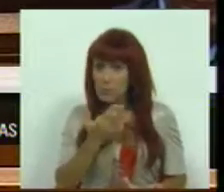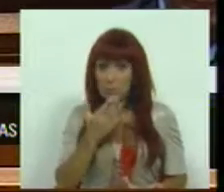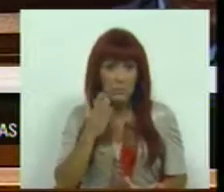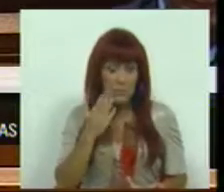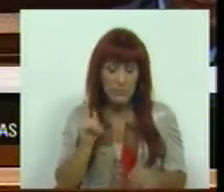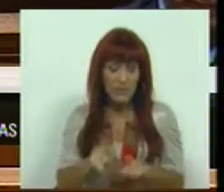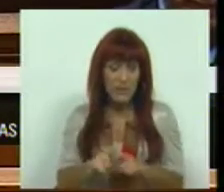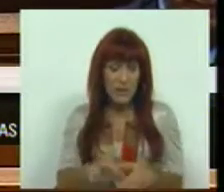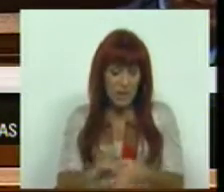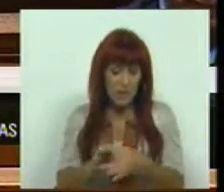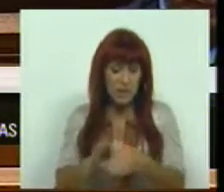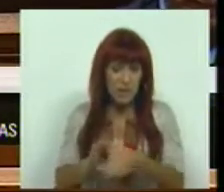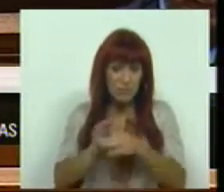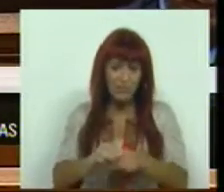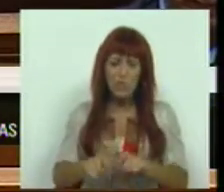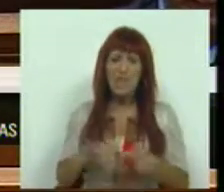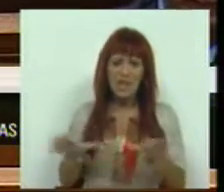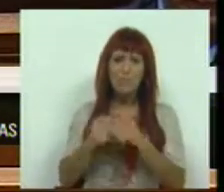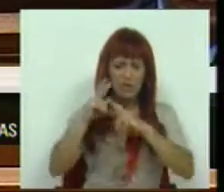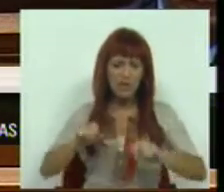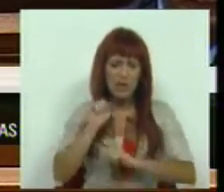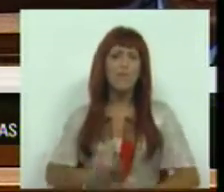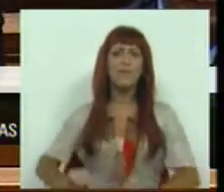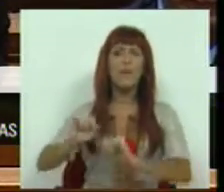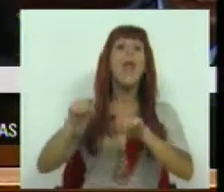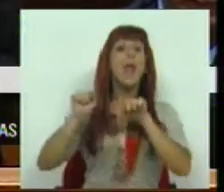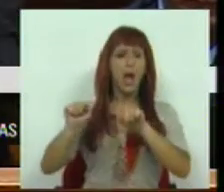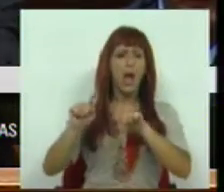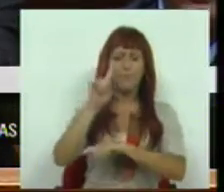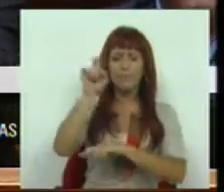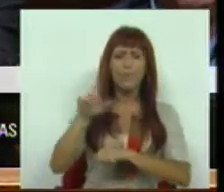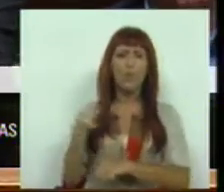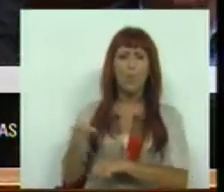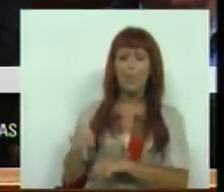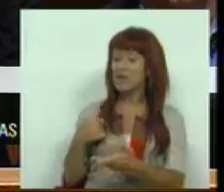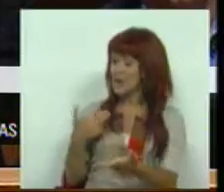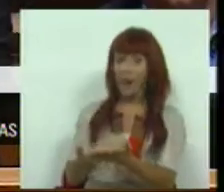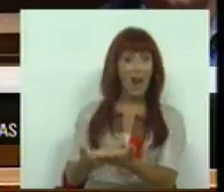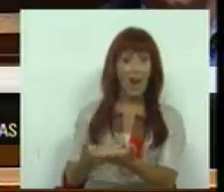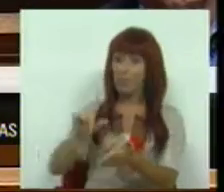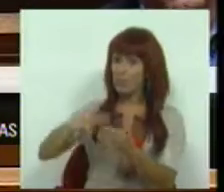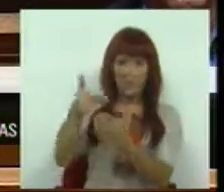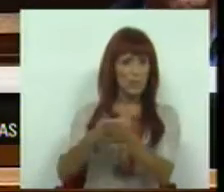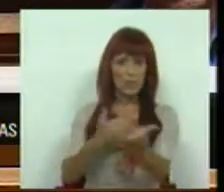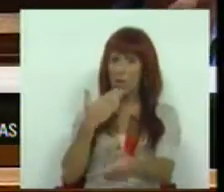depende da consistência e da coerência das suas equipas de investigação. E essa é a questão que o Partido Socialista não trata neste projeto de resolução. Muito obrigada.